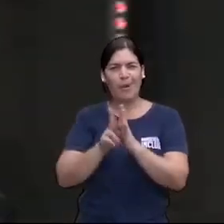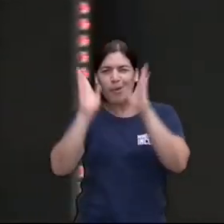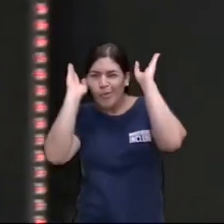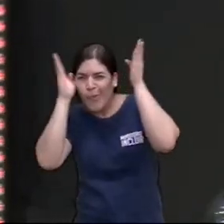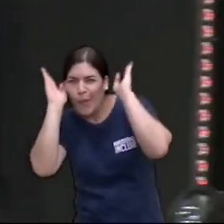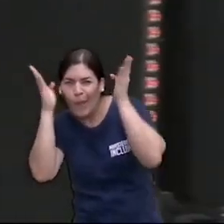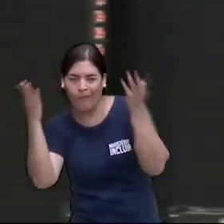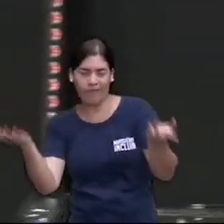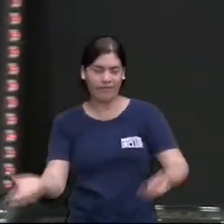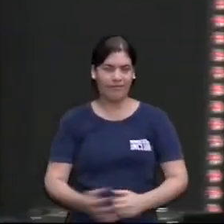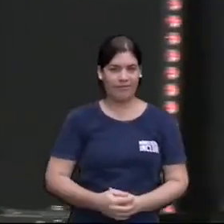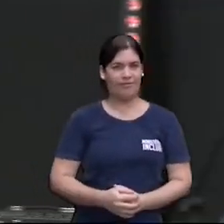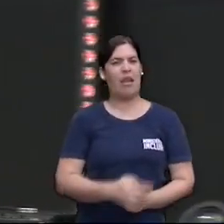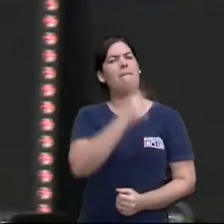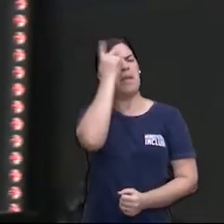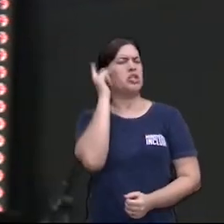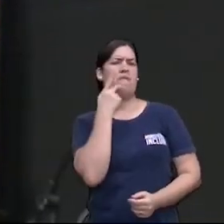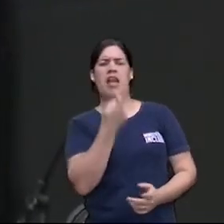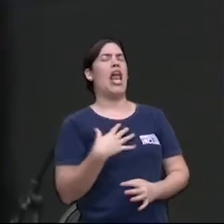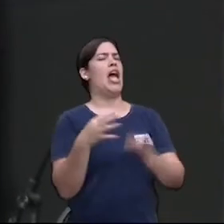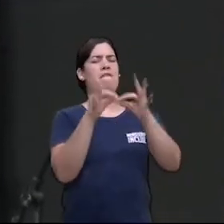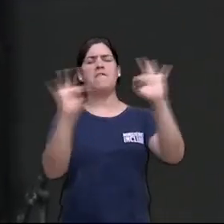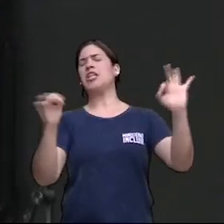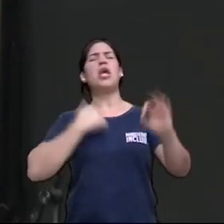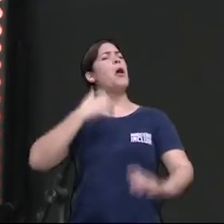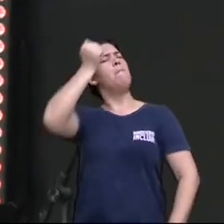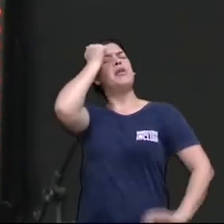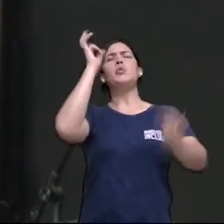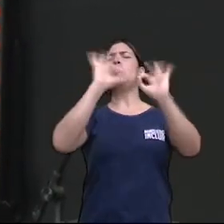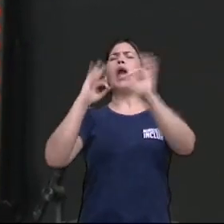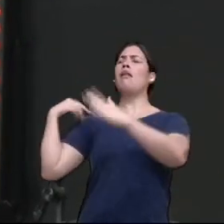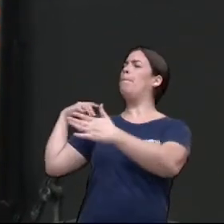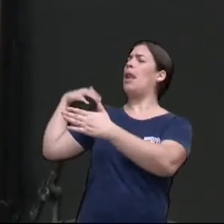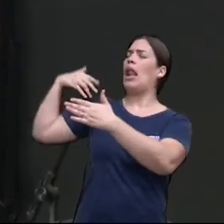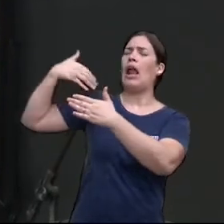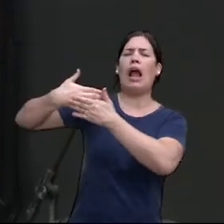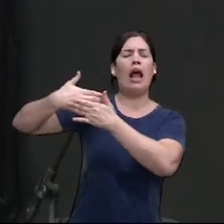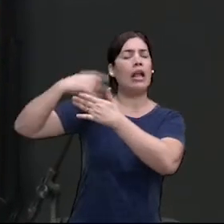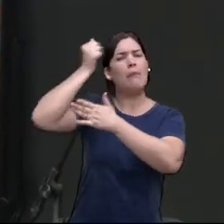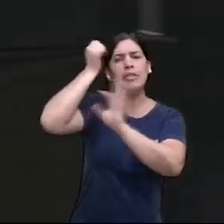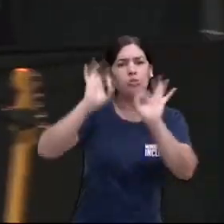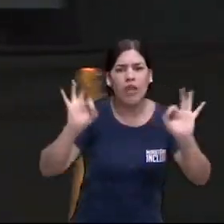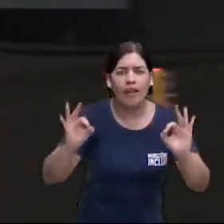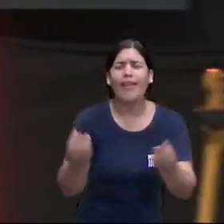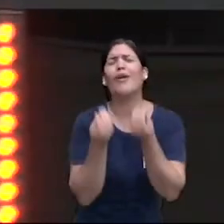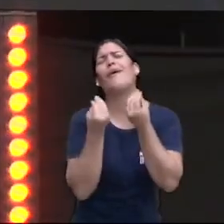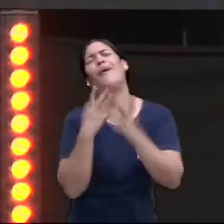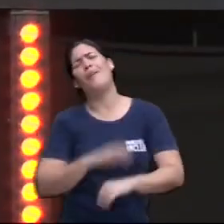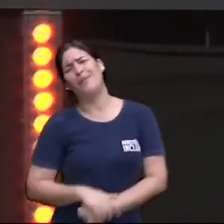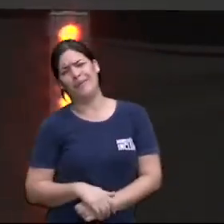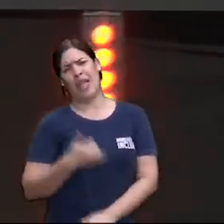porque uma pessoa falar que ela não se arrepende de nada que fez, pela madrugada, gente, é muita